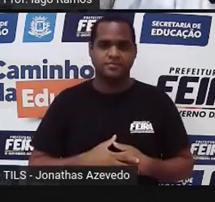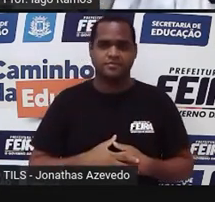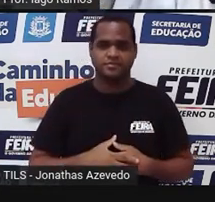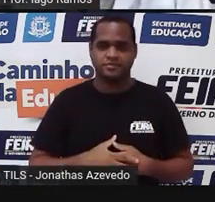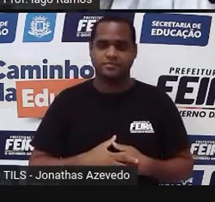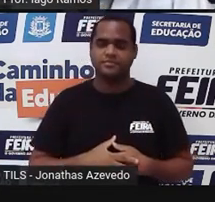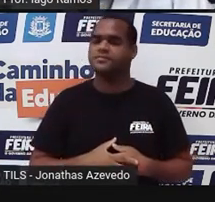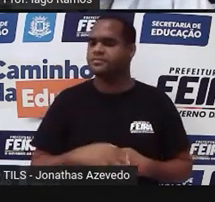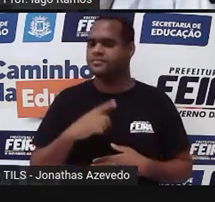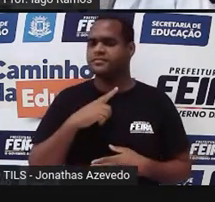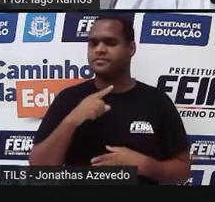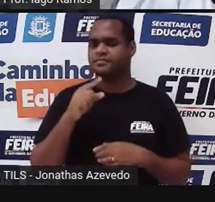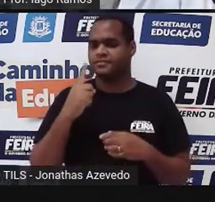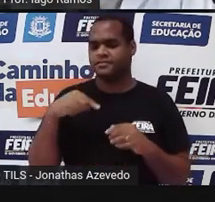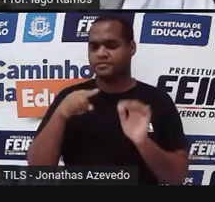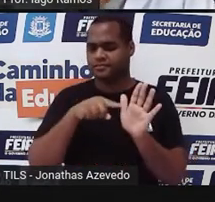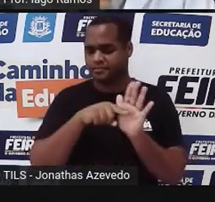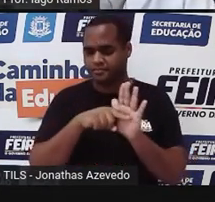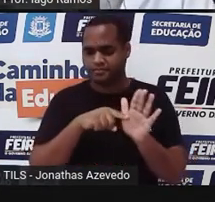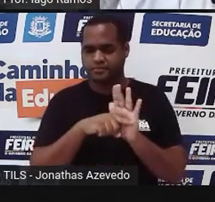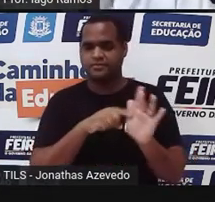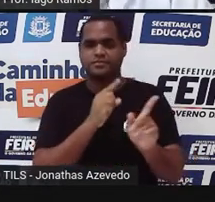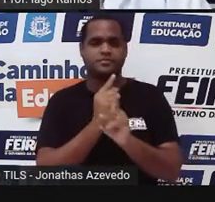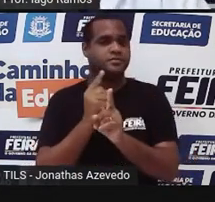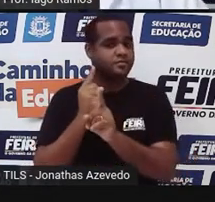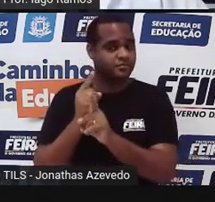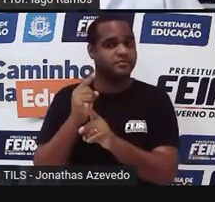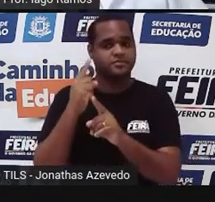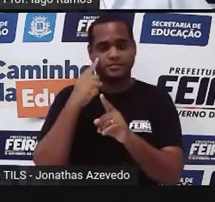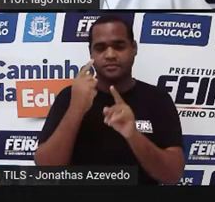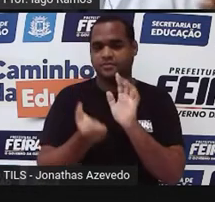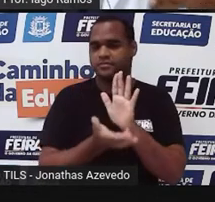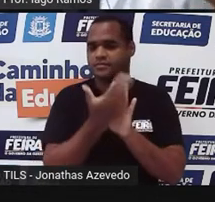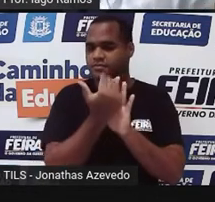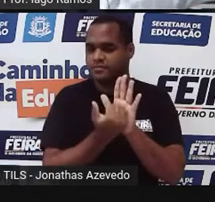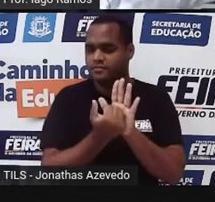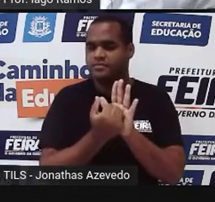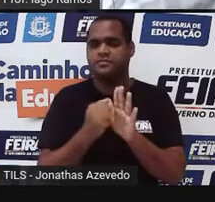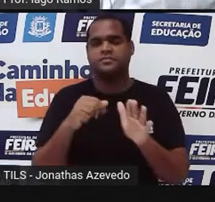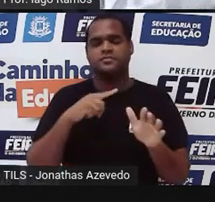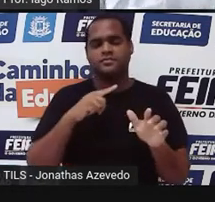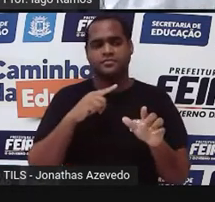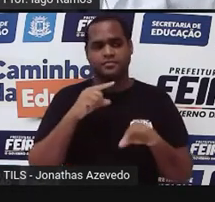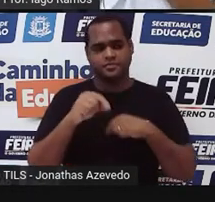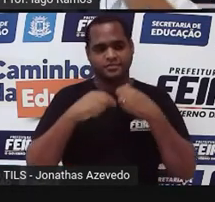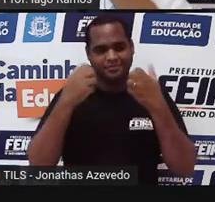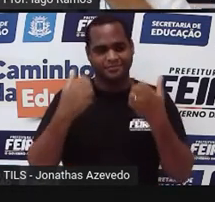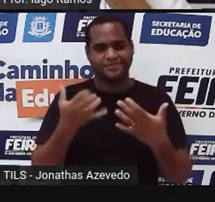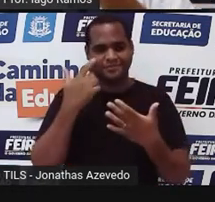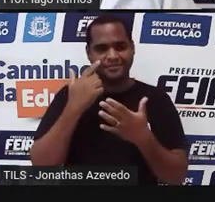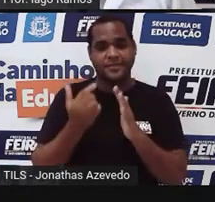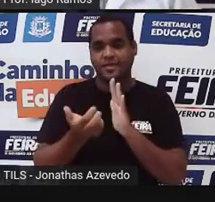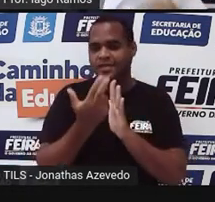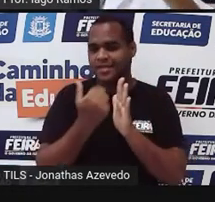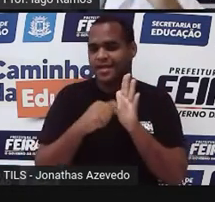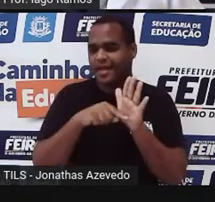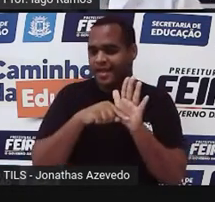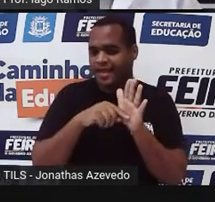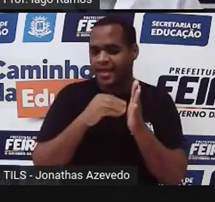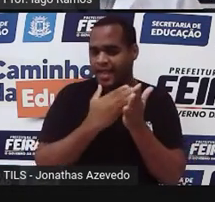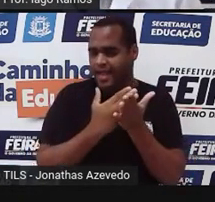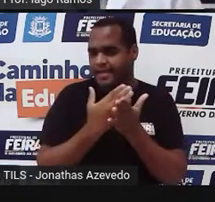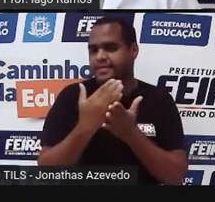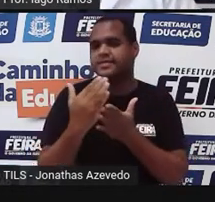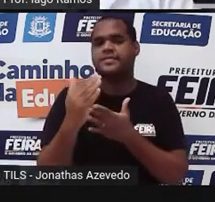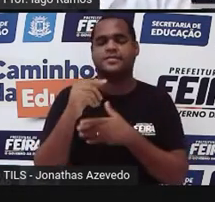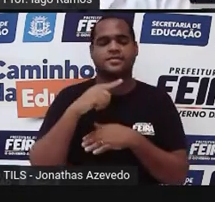comigo. Amigo, aquela figura que aparece ali é a figura que a gente construiu no início da aula, tá bom? Dentro de